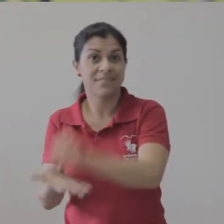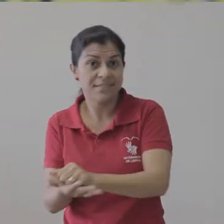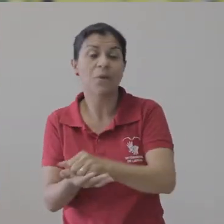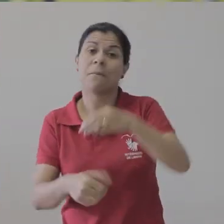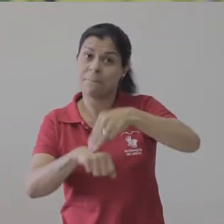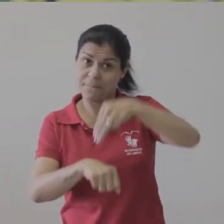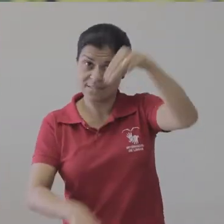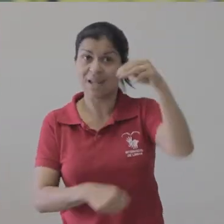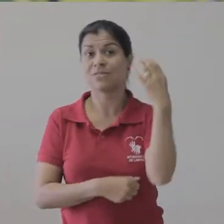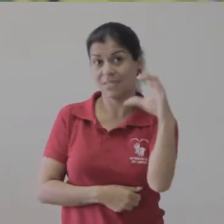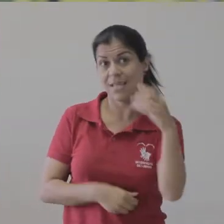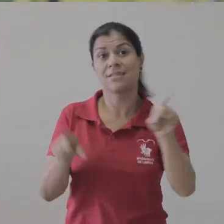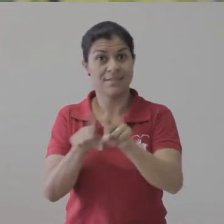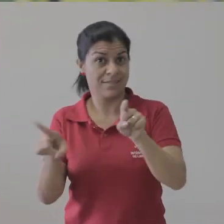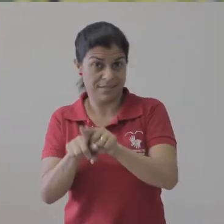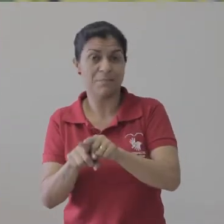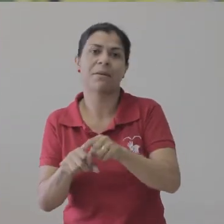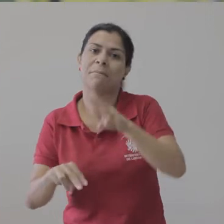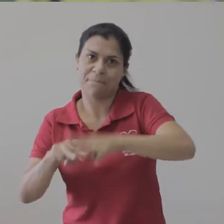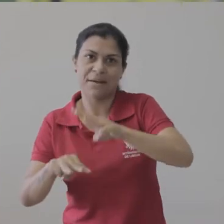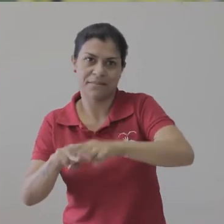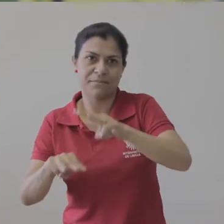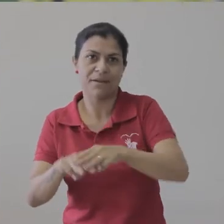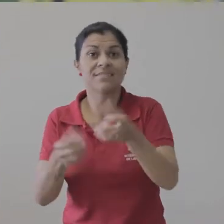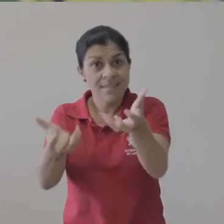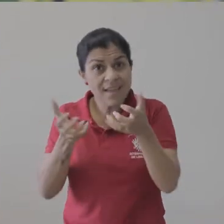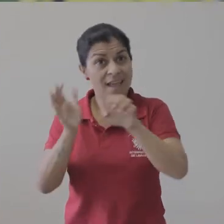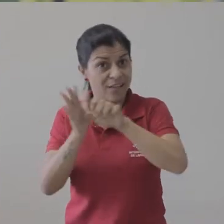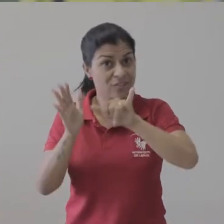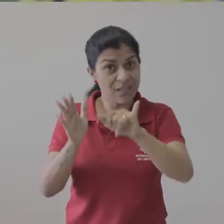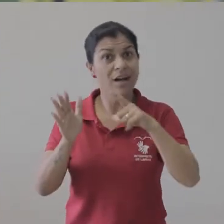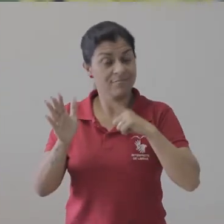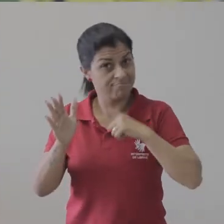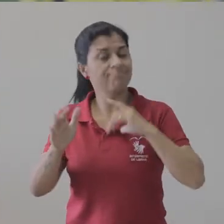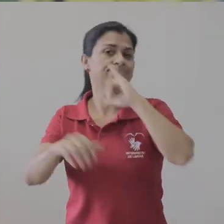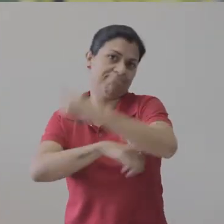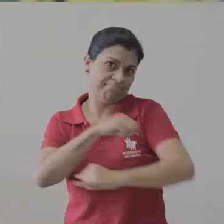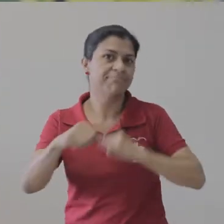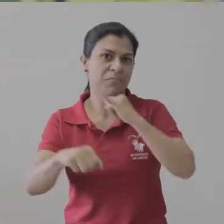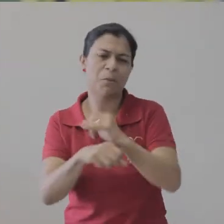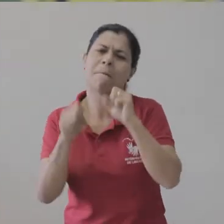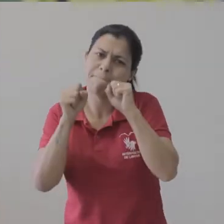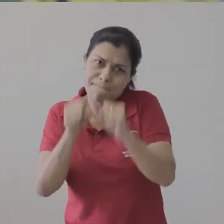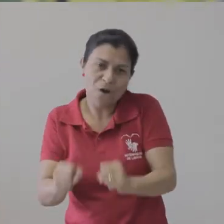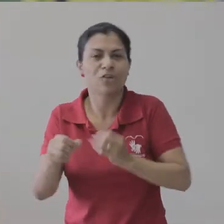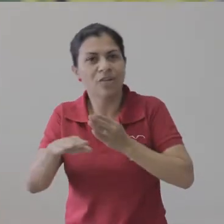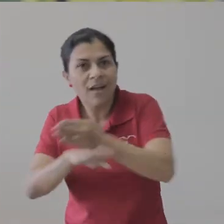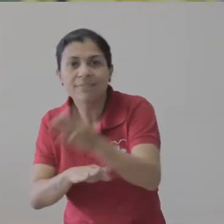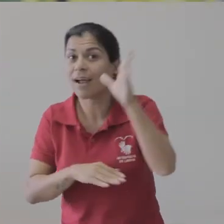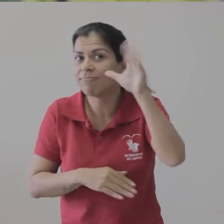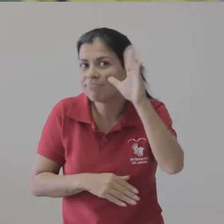mestrados em Ciências Contábeis e Matemática. Os editais estão disponíveis nos sites dos respectivos programas,